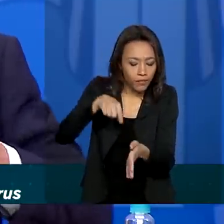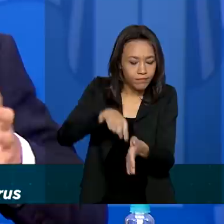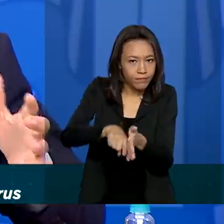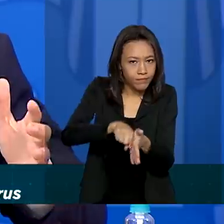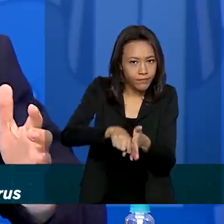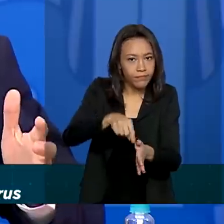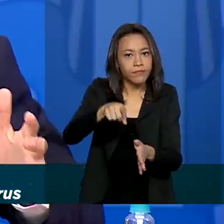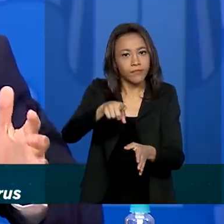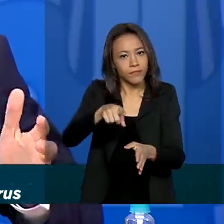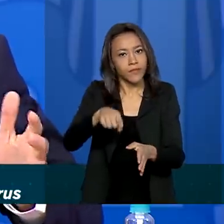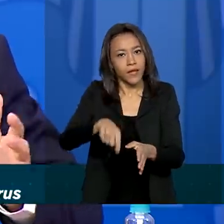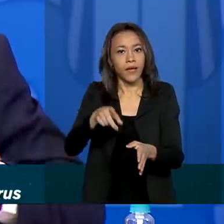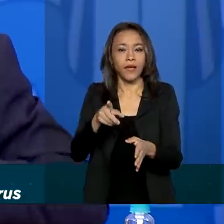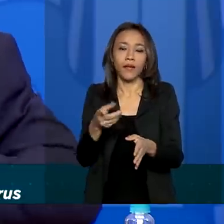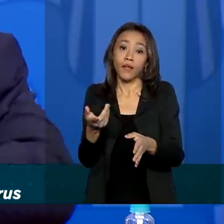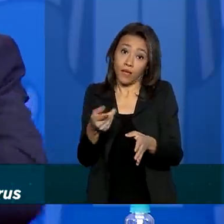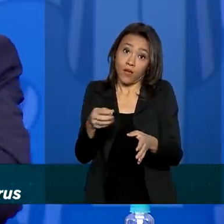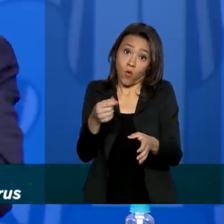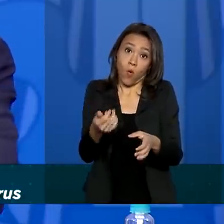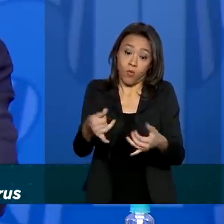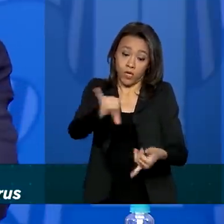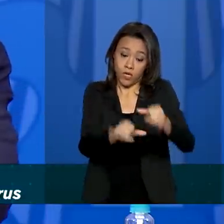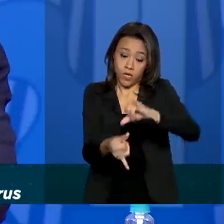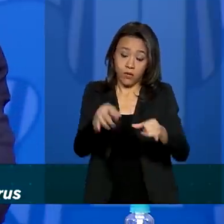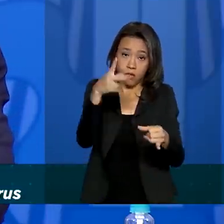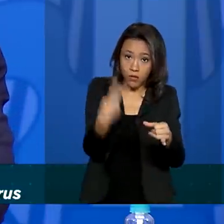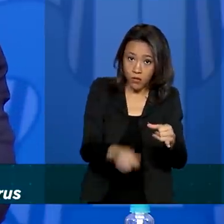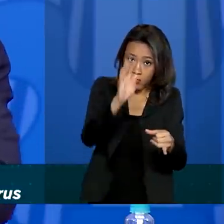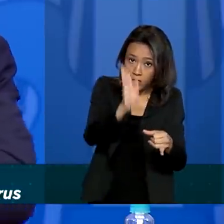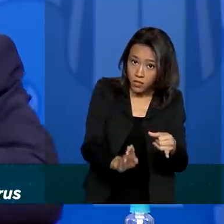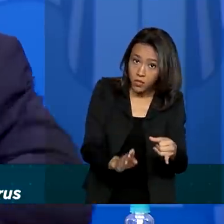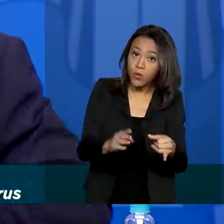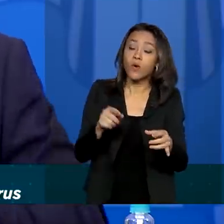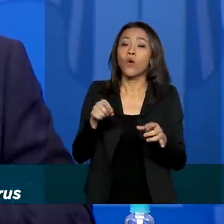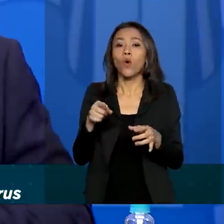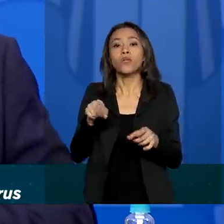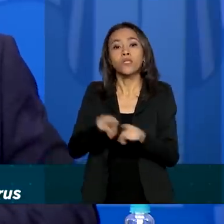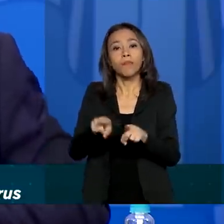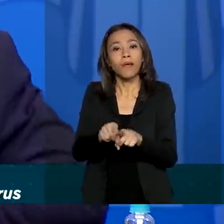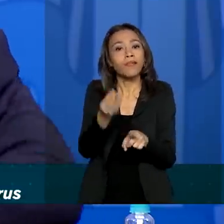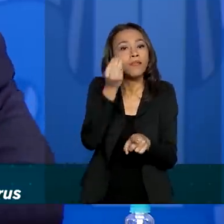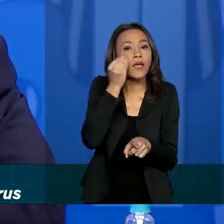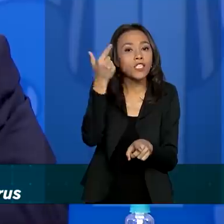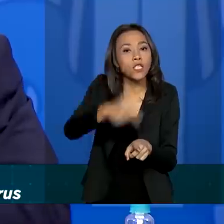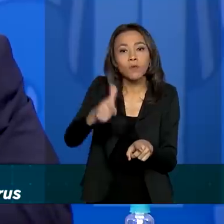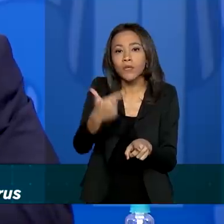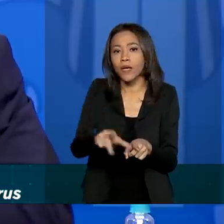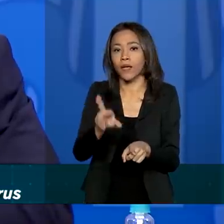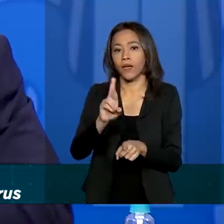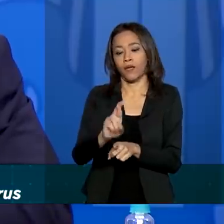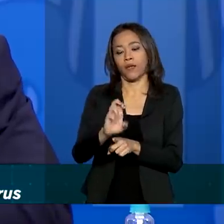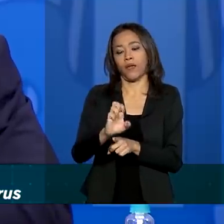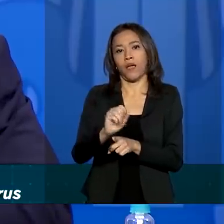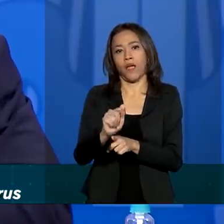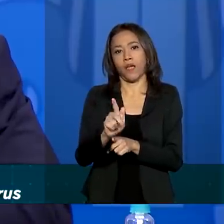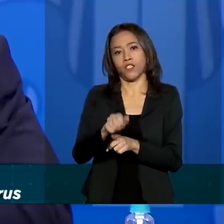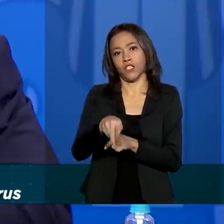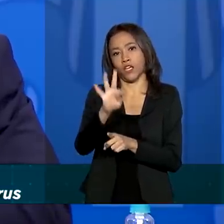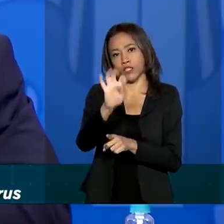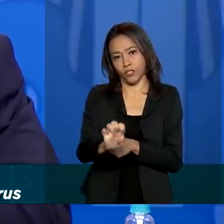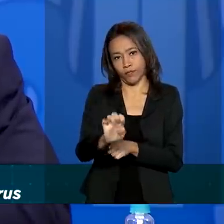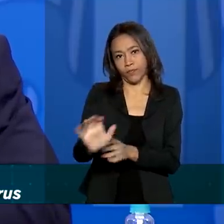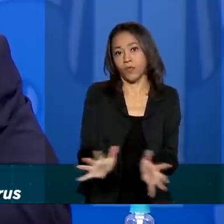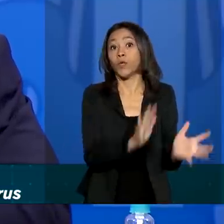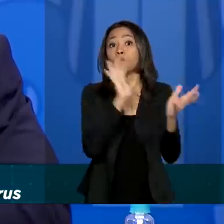reagentes nacionais quanto testes sem reagentes. Vamos para o item C. O item C é sobre vacinas.